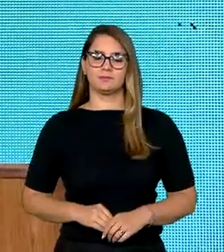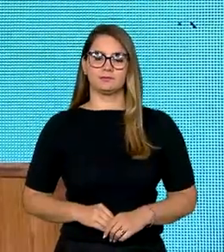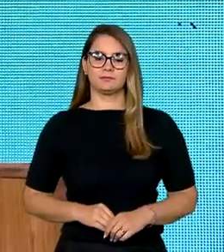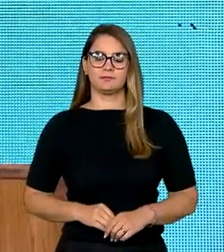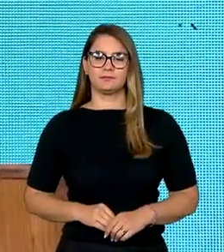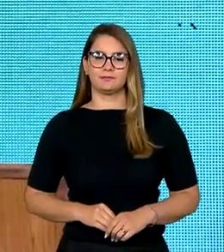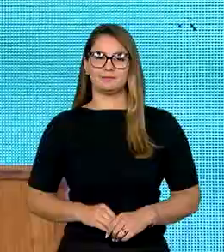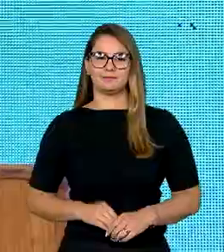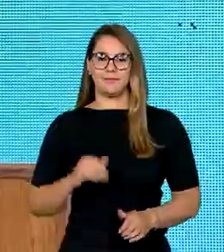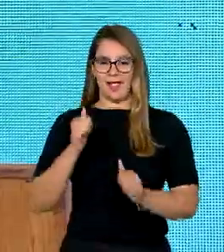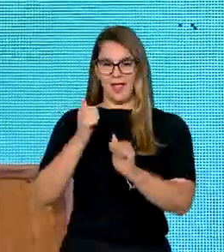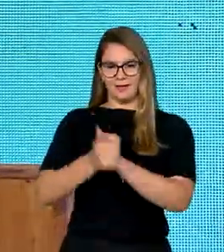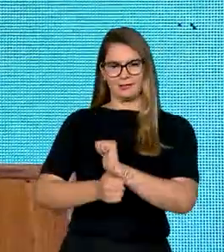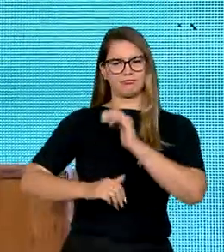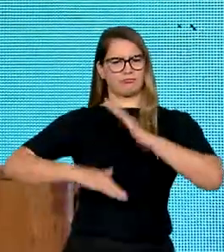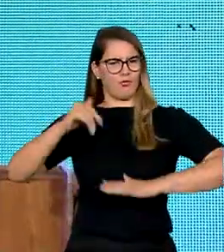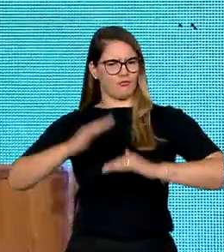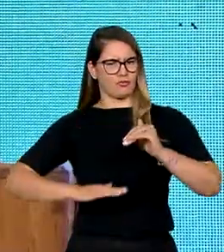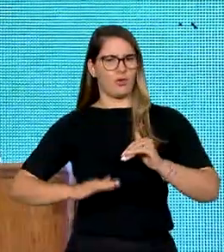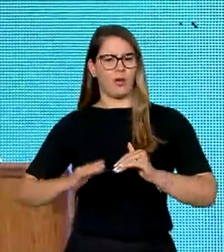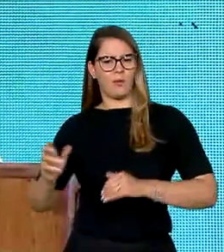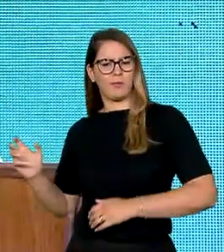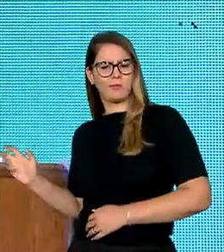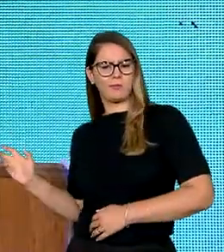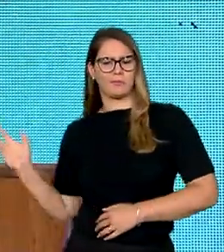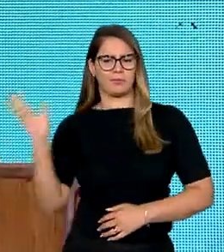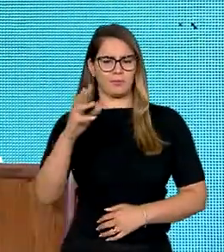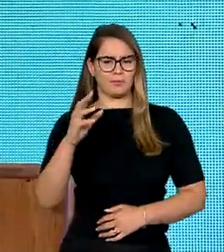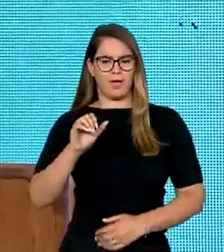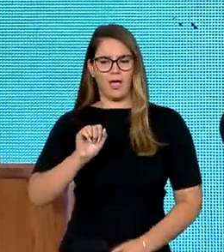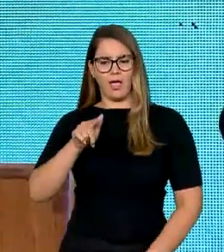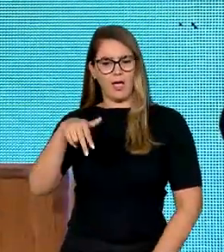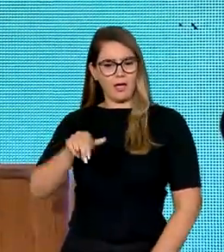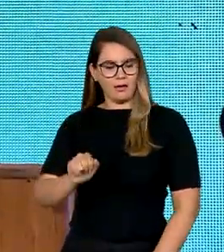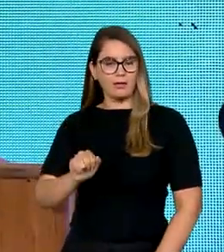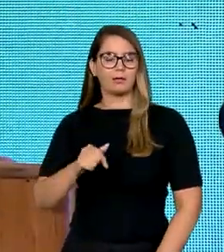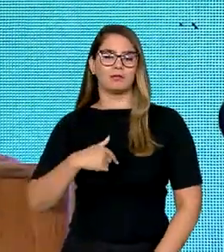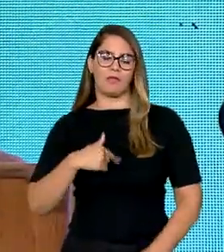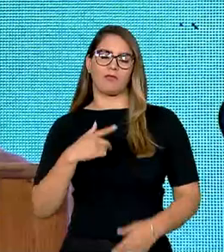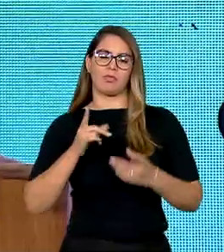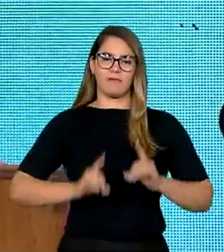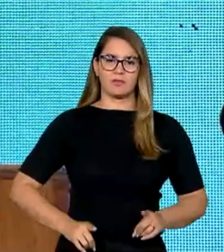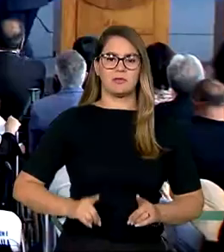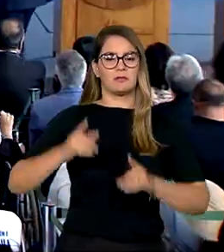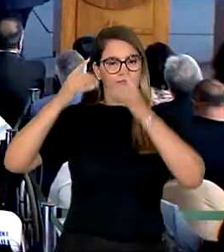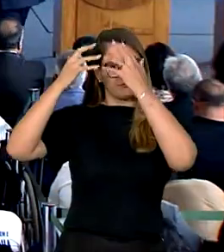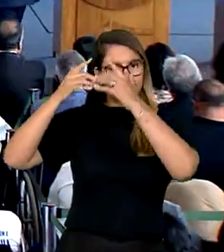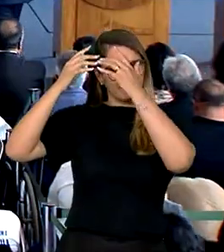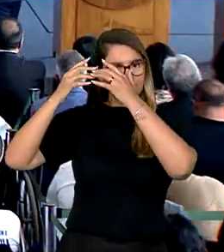Para atleta profissional e medalhista em arremesso de peso, a Agna ficou tetraplégica após um derrame cerebral.